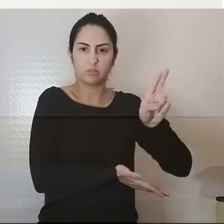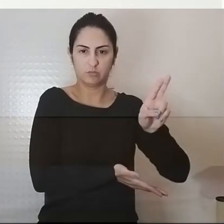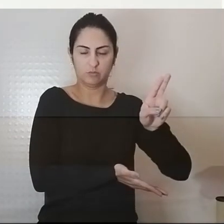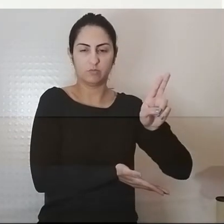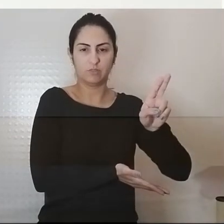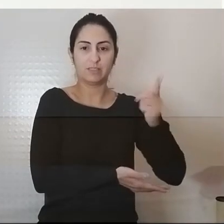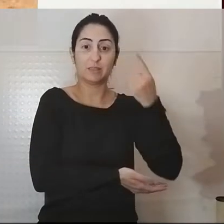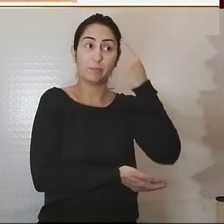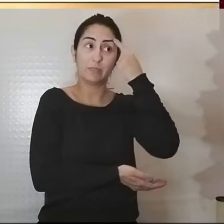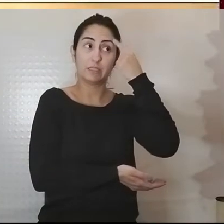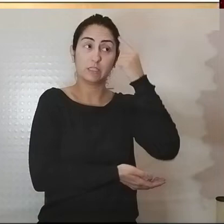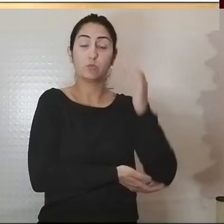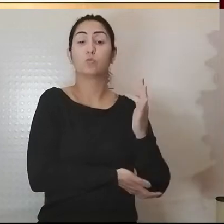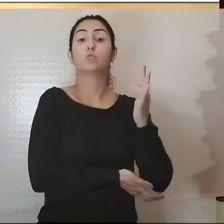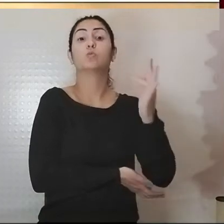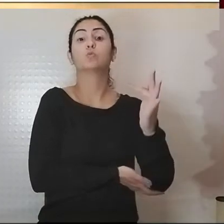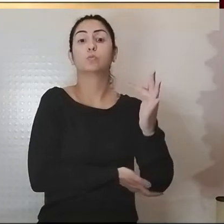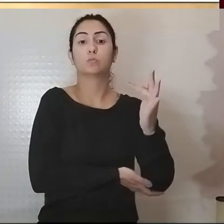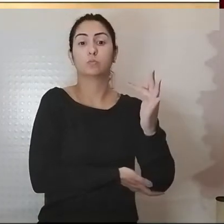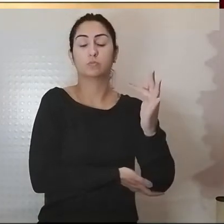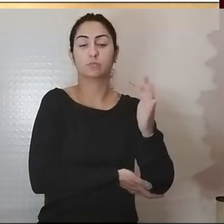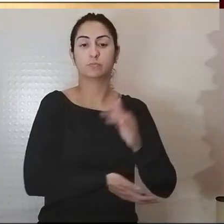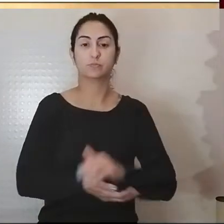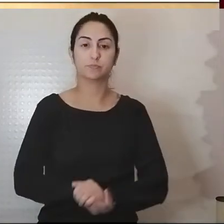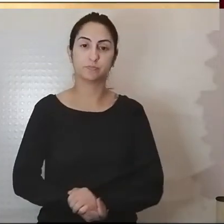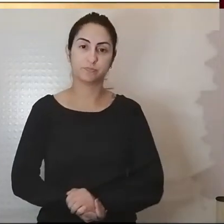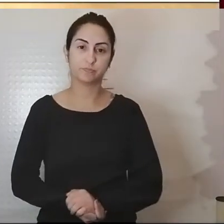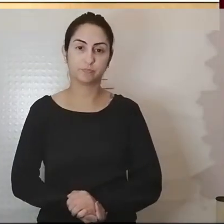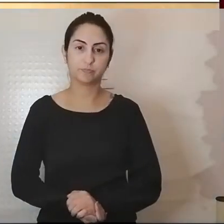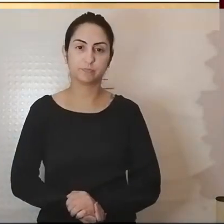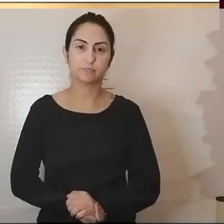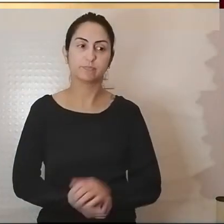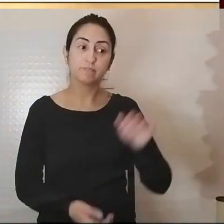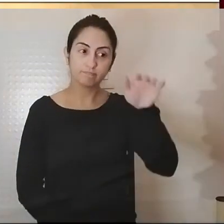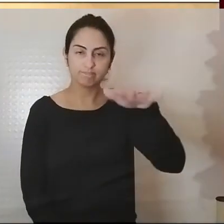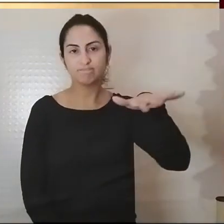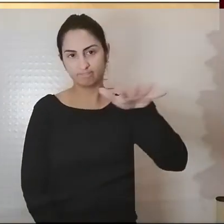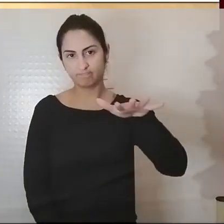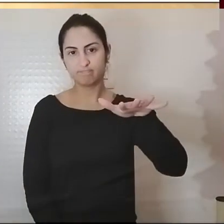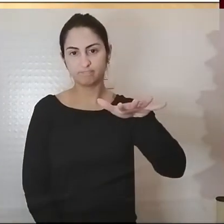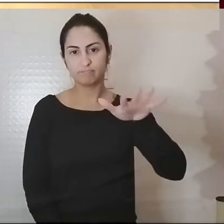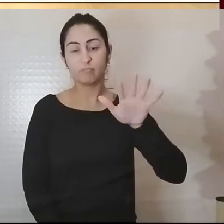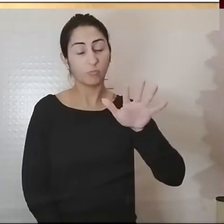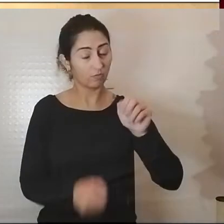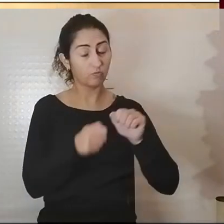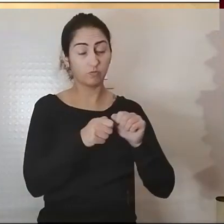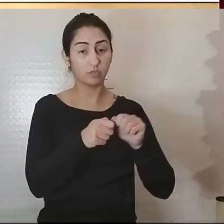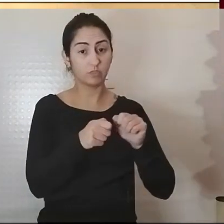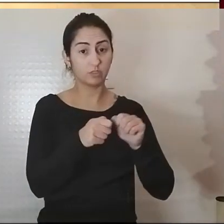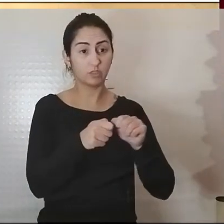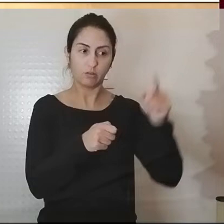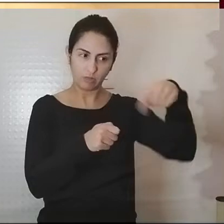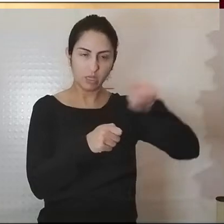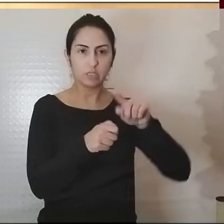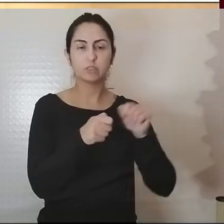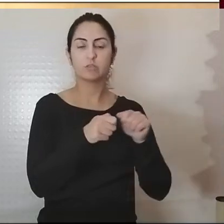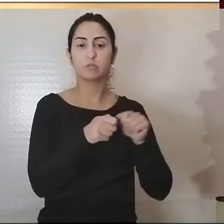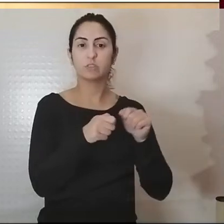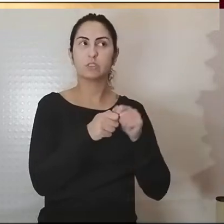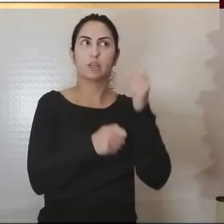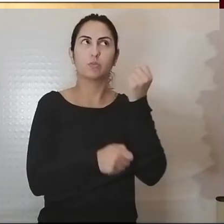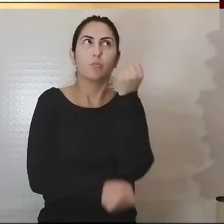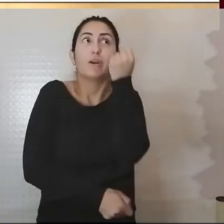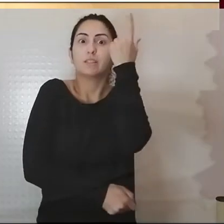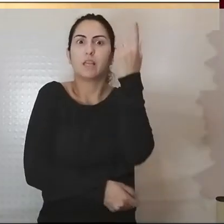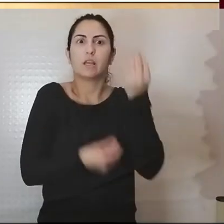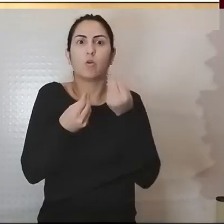pensando no seu futuro e eles elaboraram uma ideia